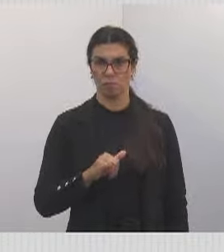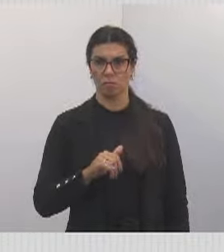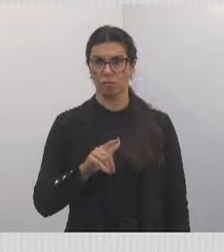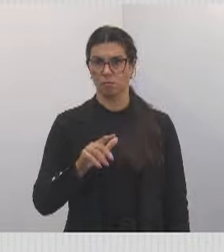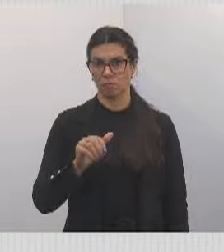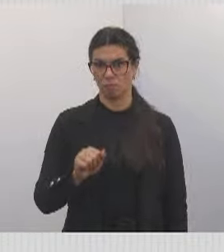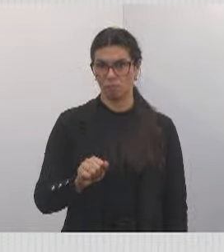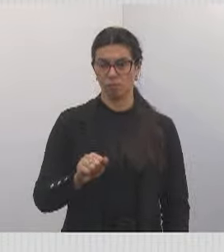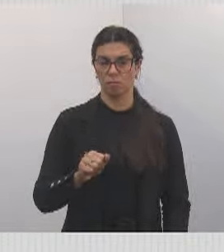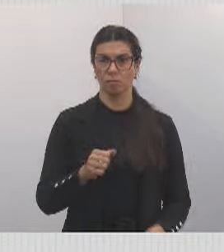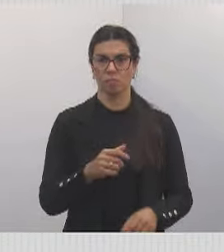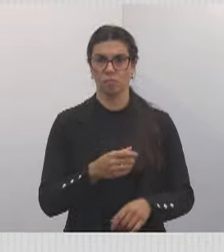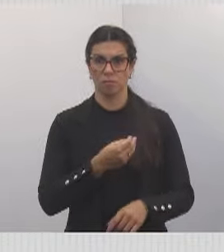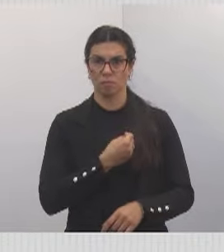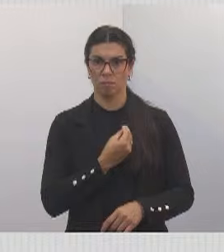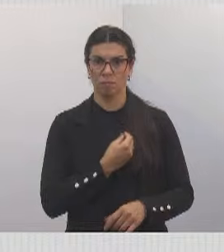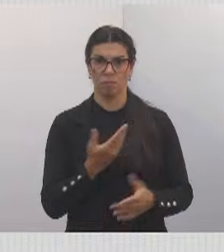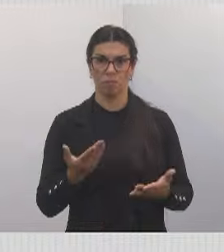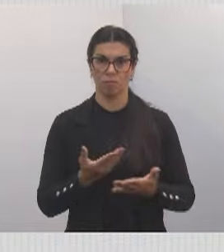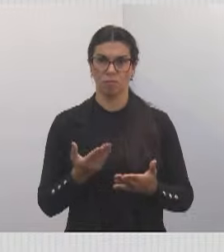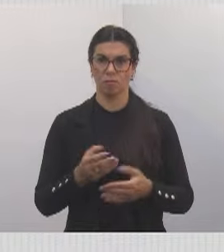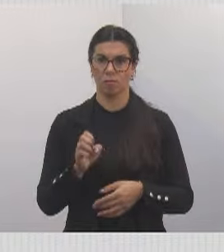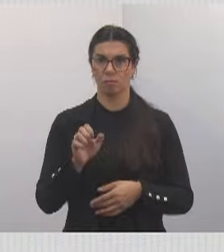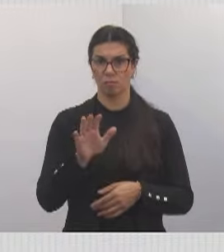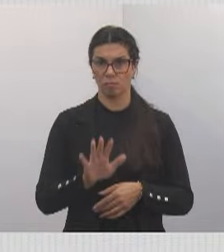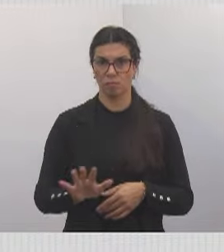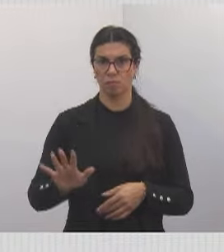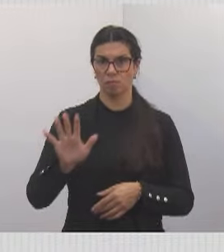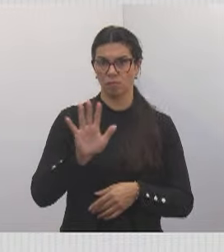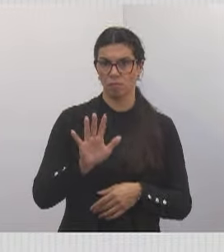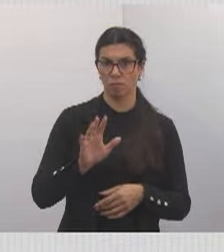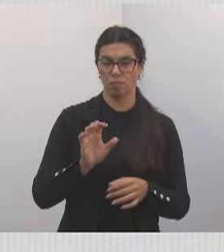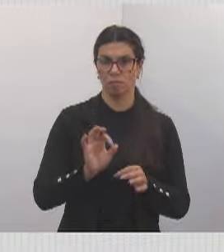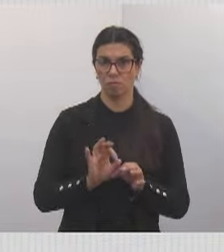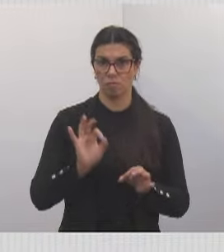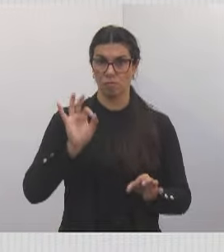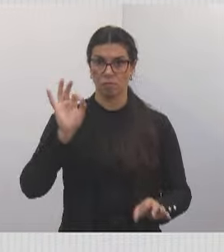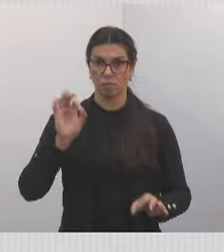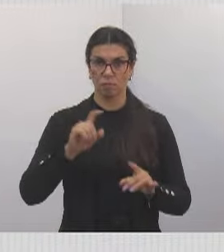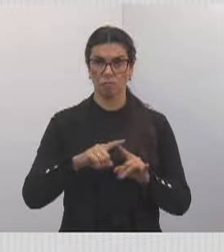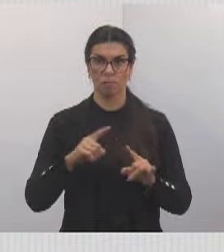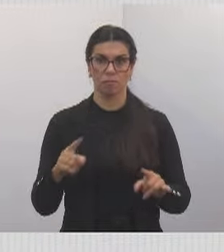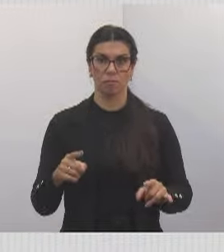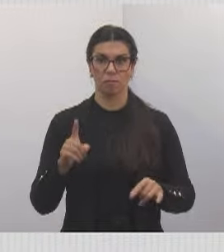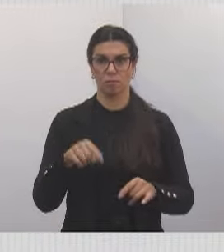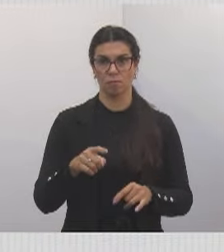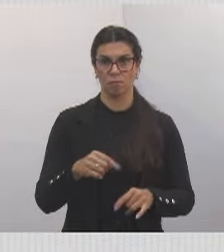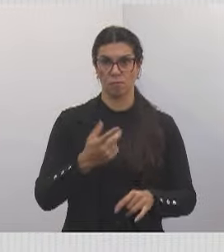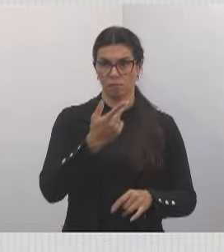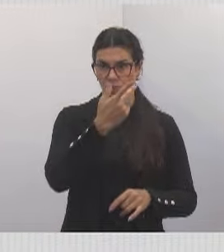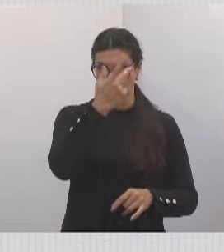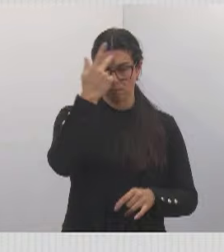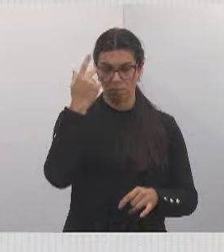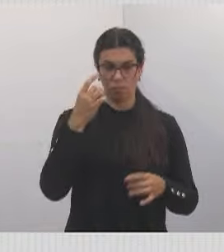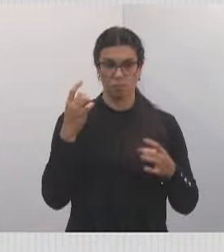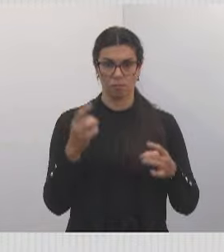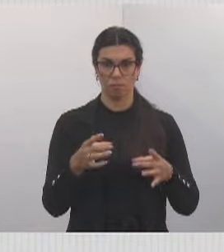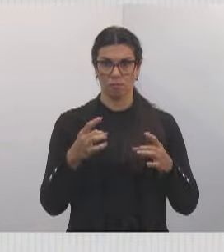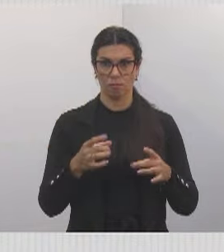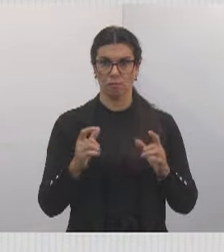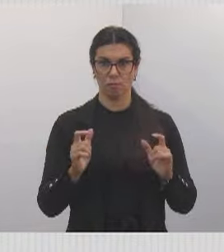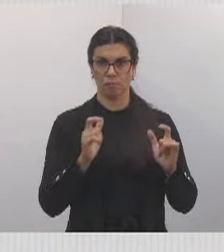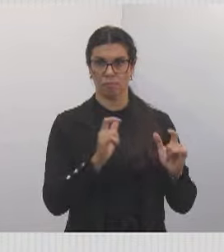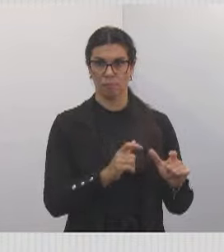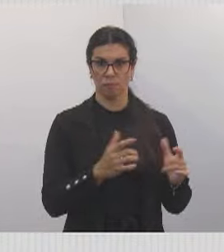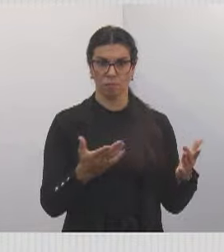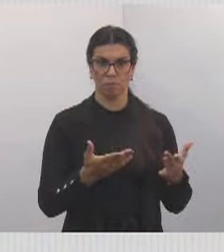nós, está lá na Europa, morando na Europa, ela e seu marido, sua família, mas que é a pessoa que vendeu a sua chácara para construir